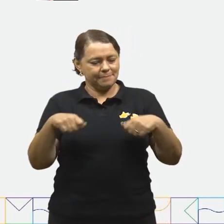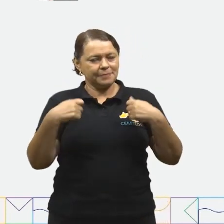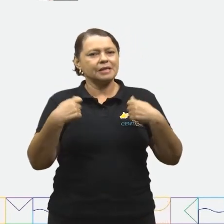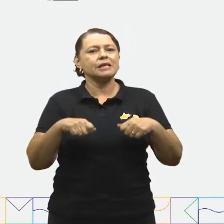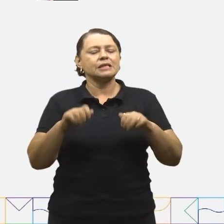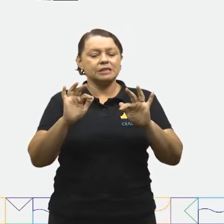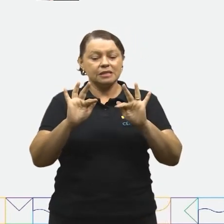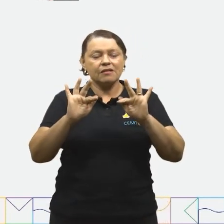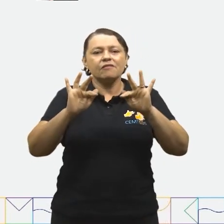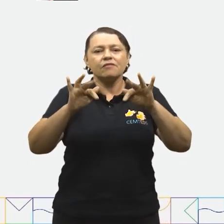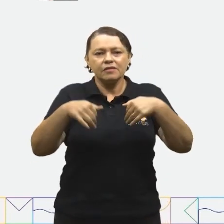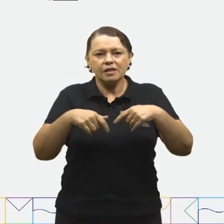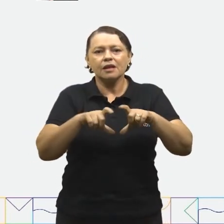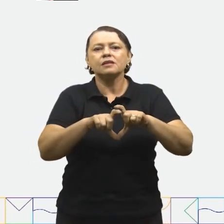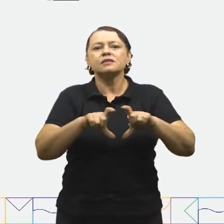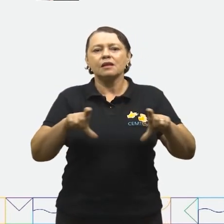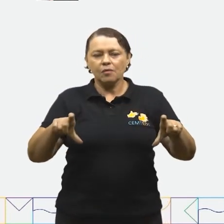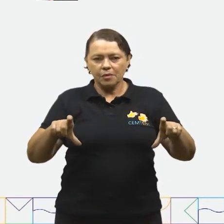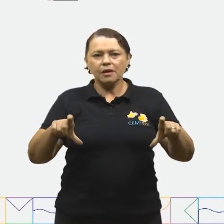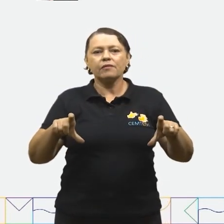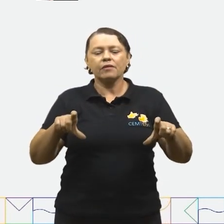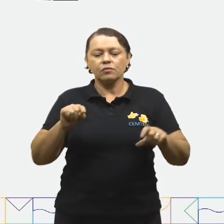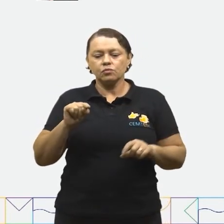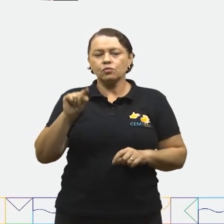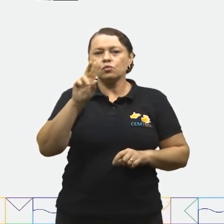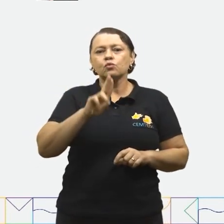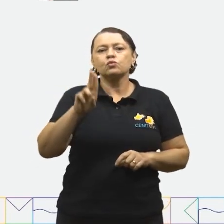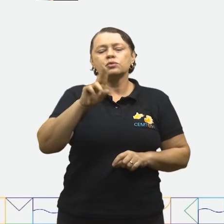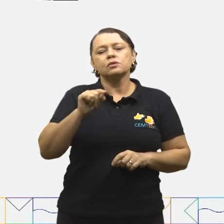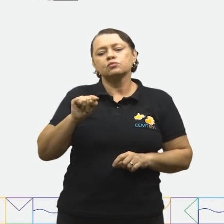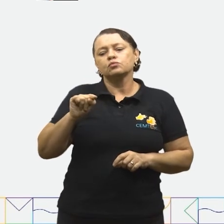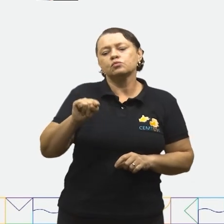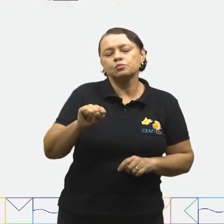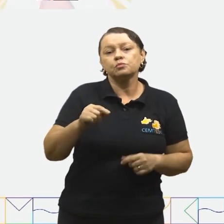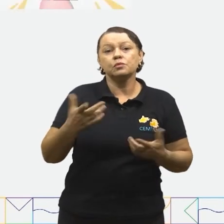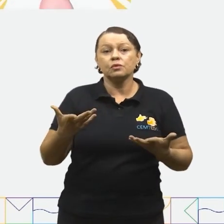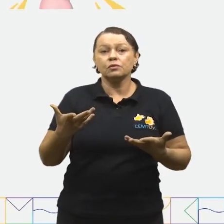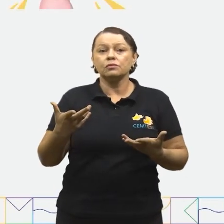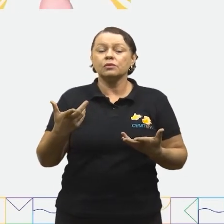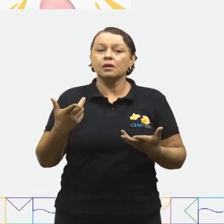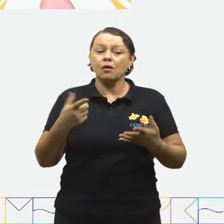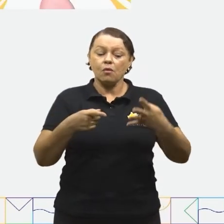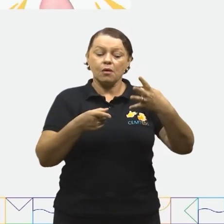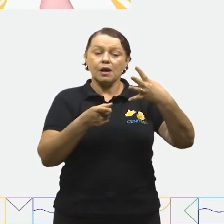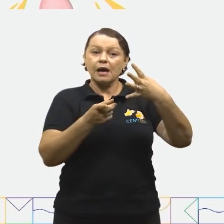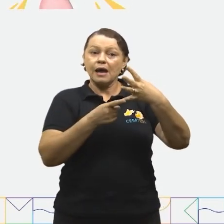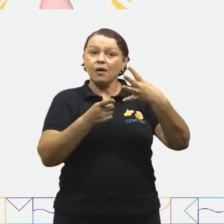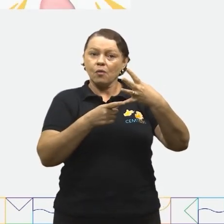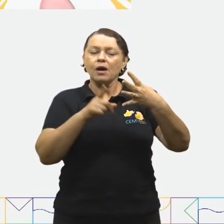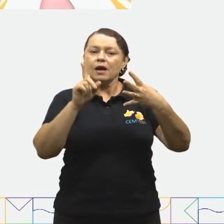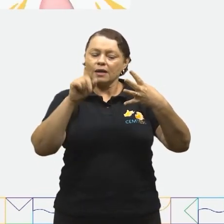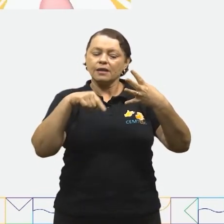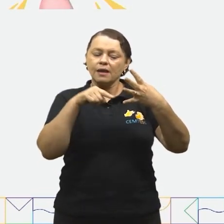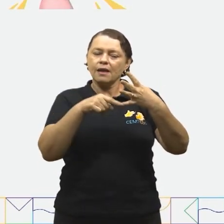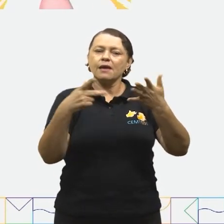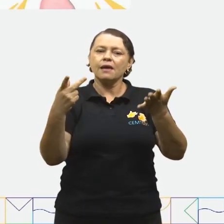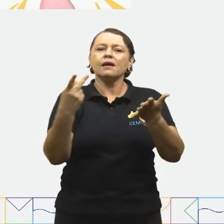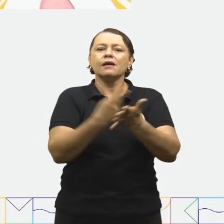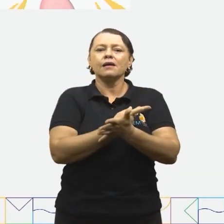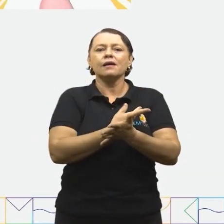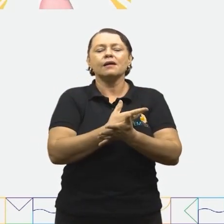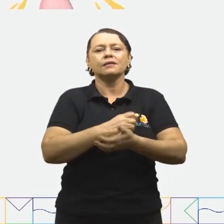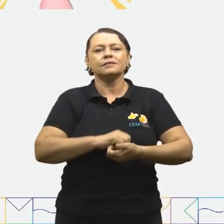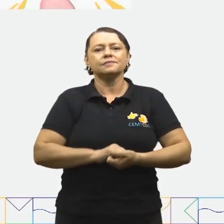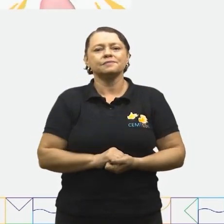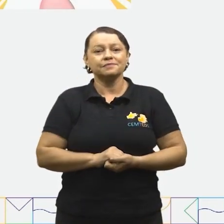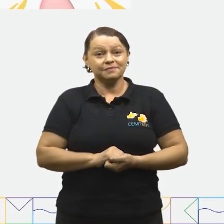encerrar o parágrafo com alguma pontuação. Portanto, a opção que não está ligada a esse elemento é a